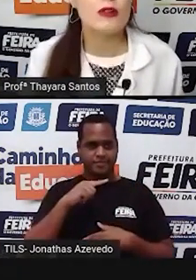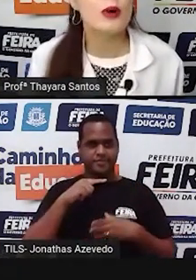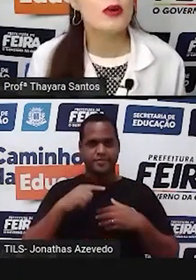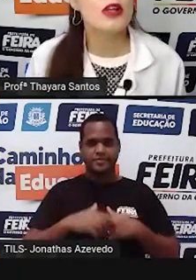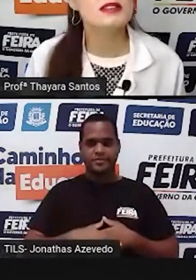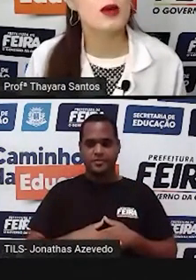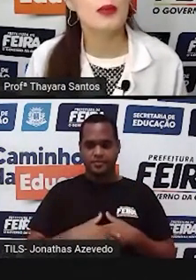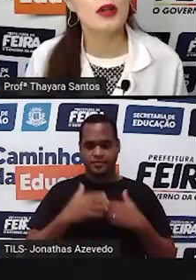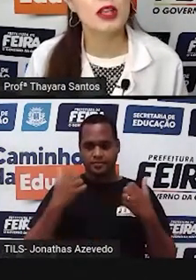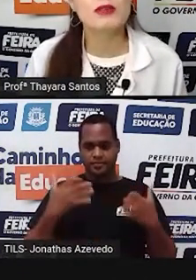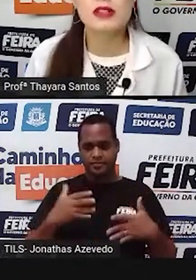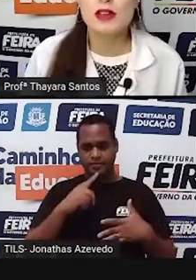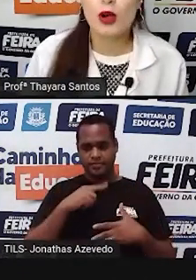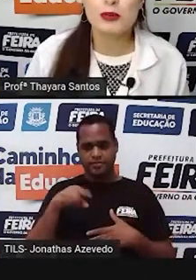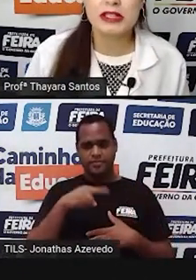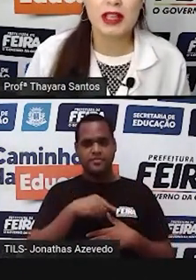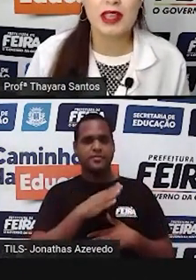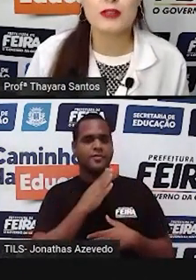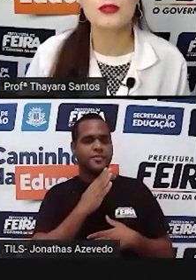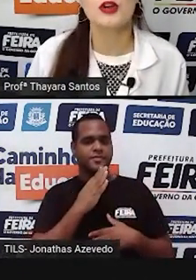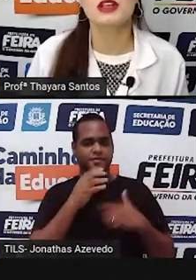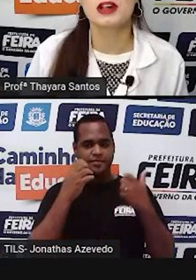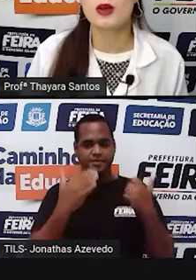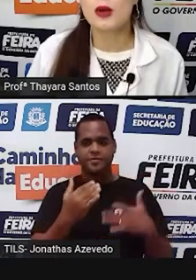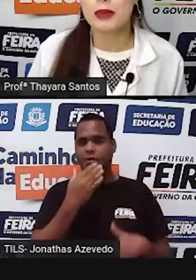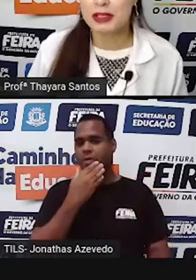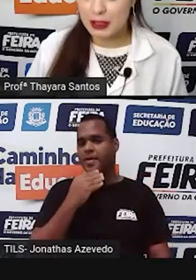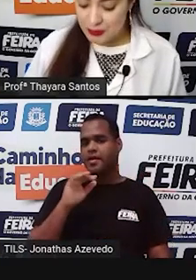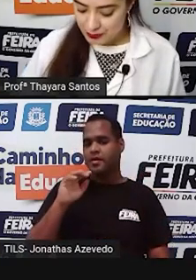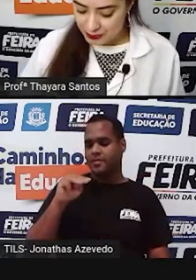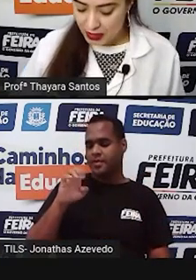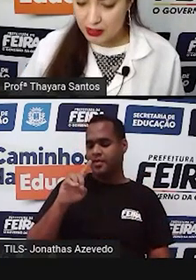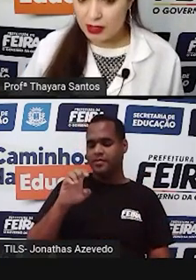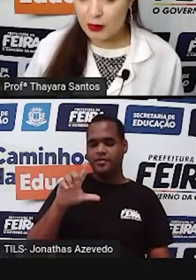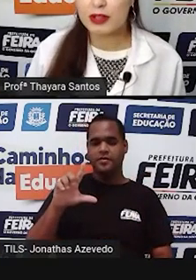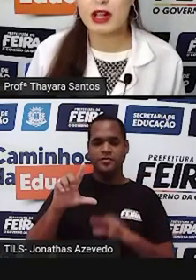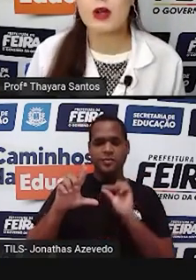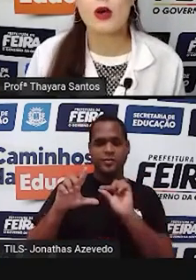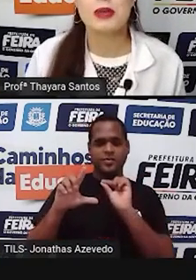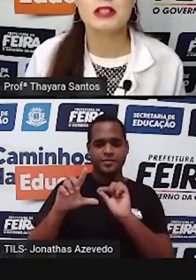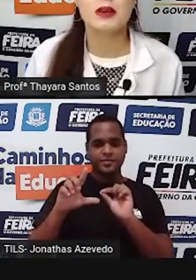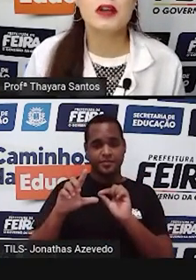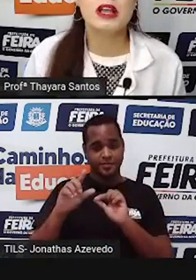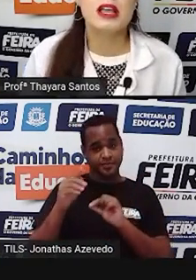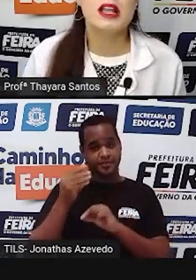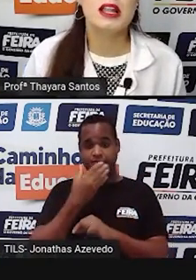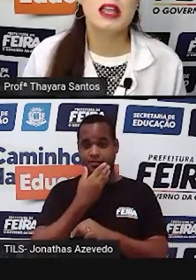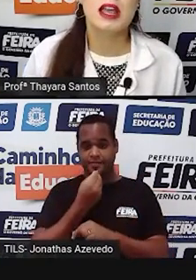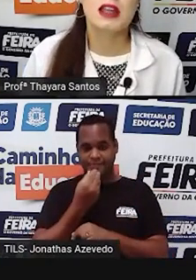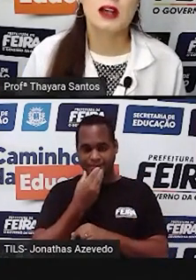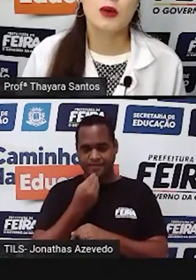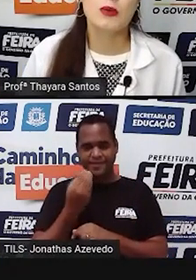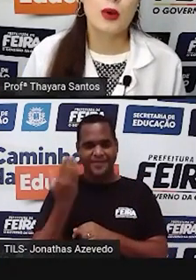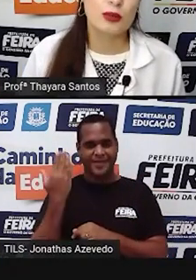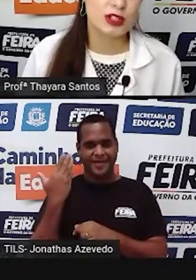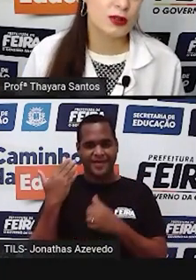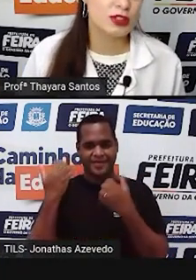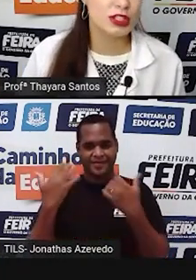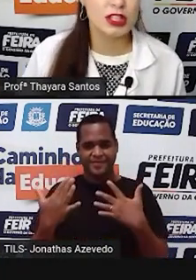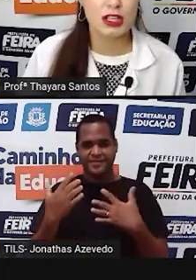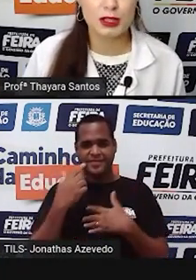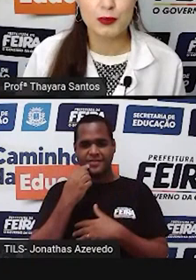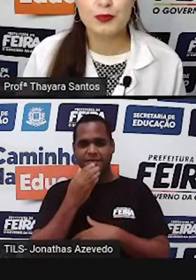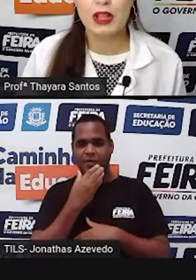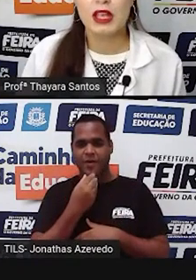Então, vamos conhecer um pouquinho desse homem, né? Quem foi Gregor Mendel? Então, Gregor Mendel, ele era um monge